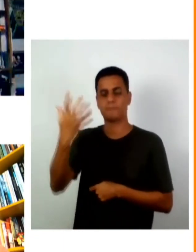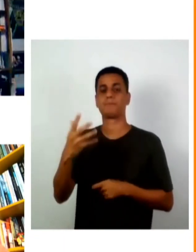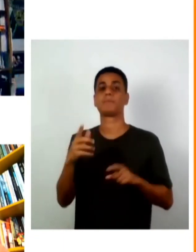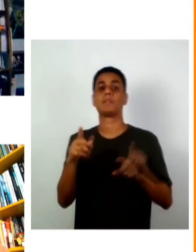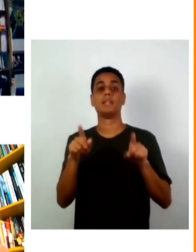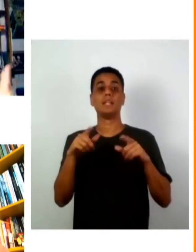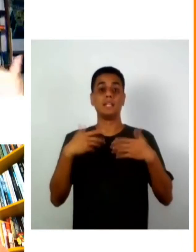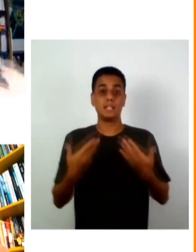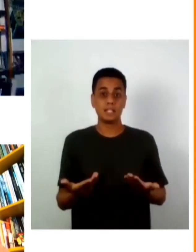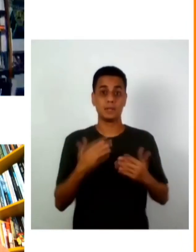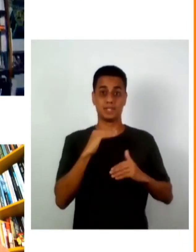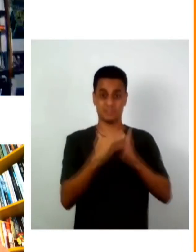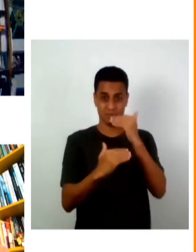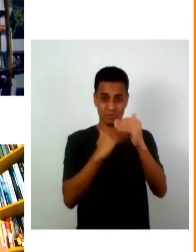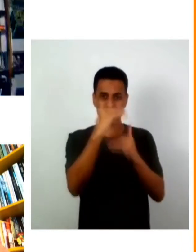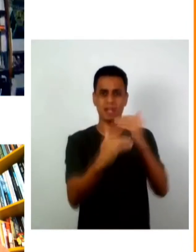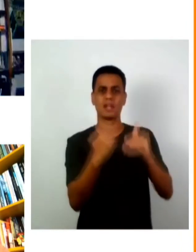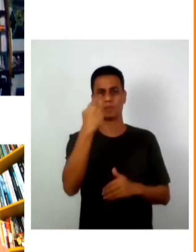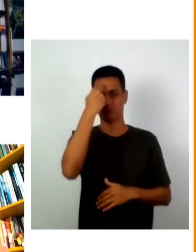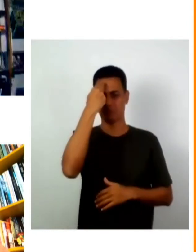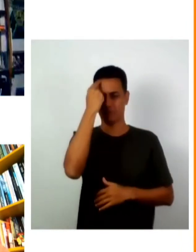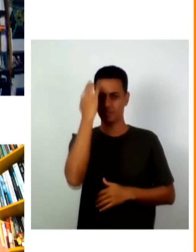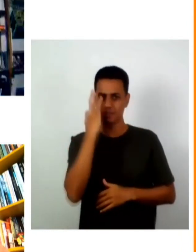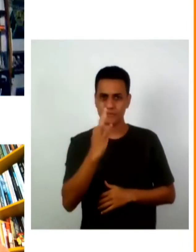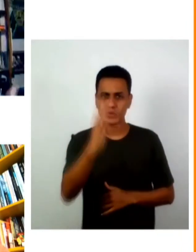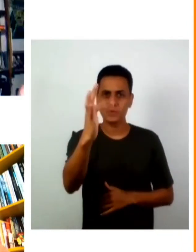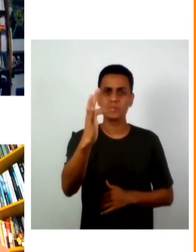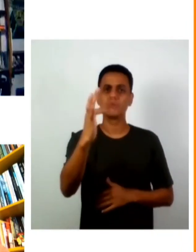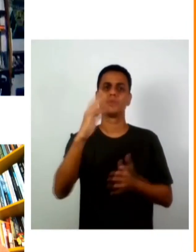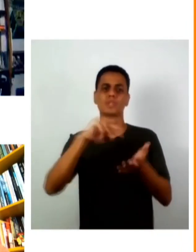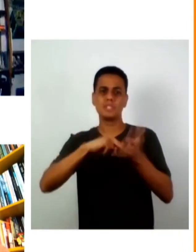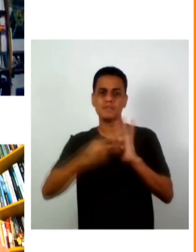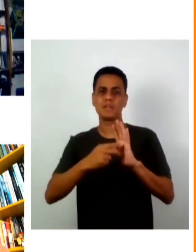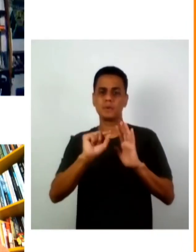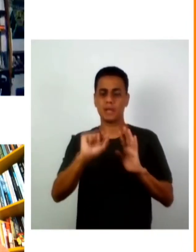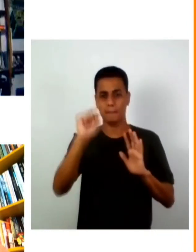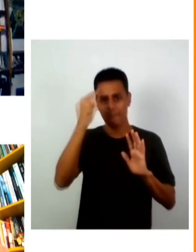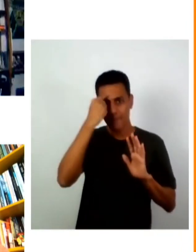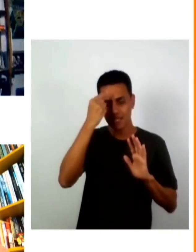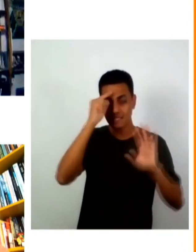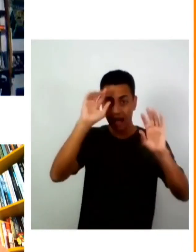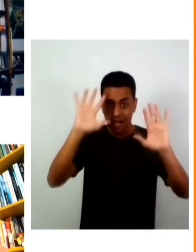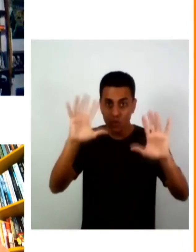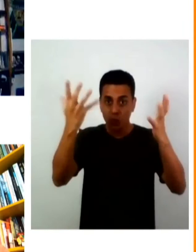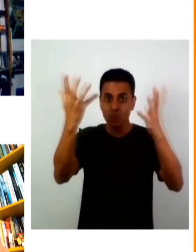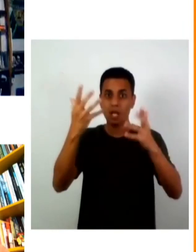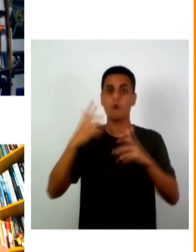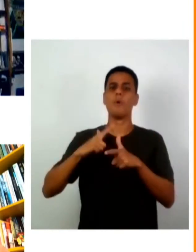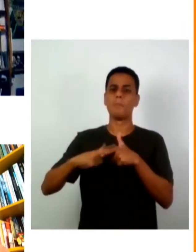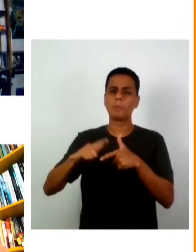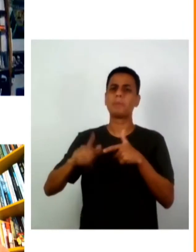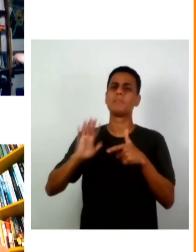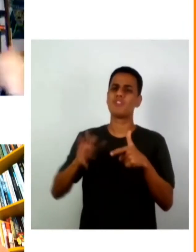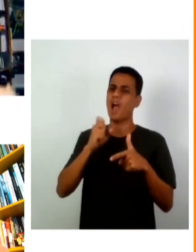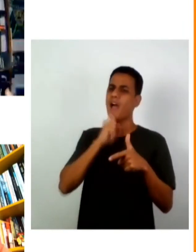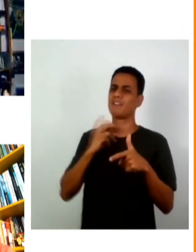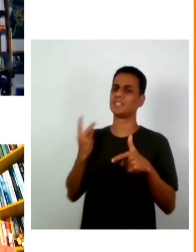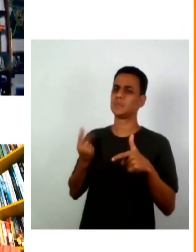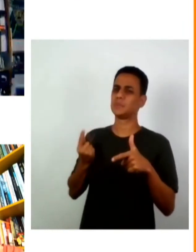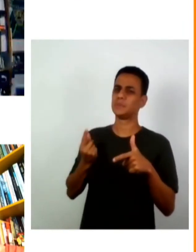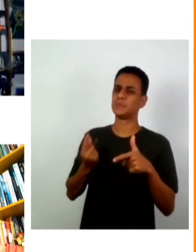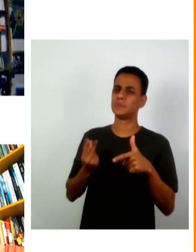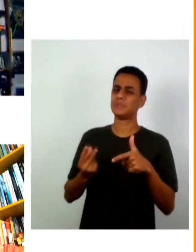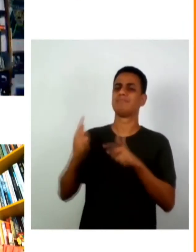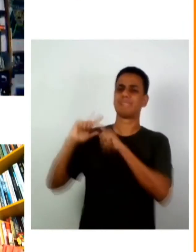futuro é pensar em soluções e respostas para problemas tradicionais